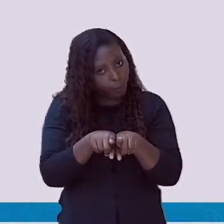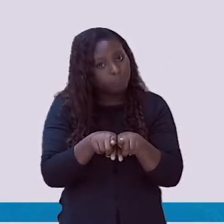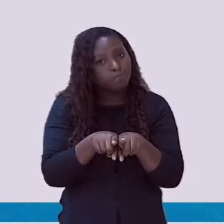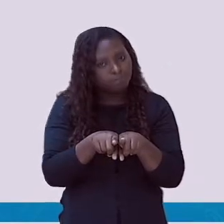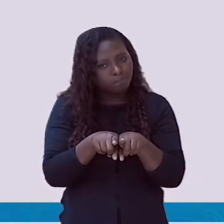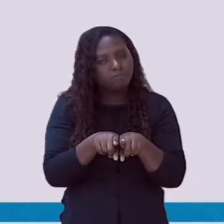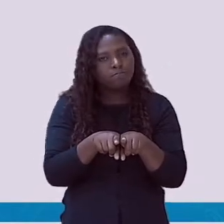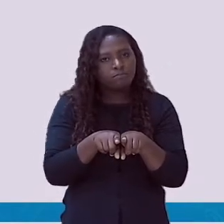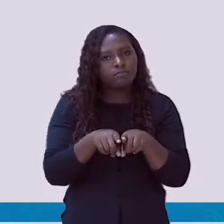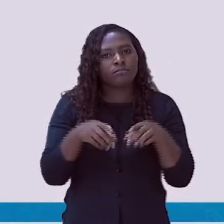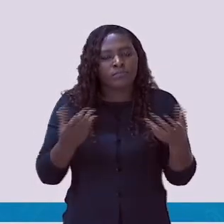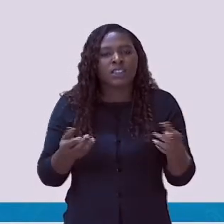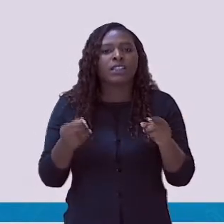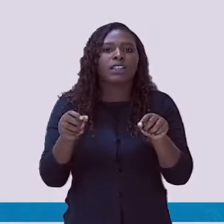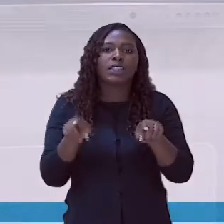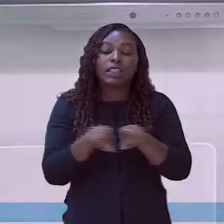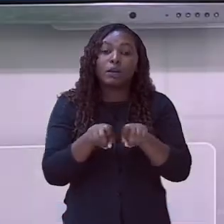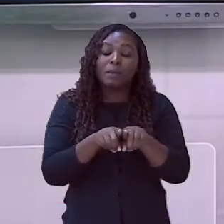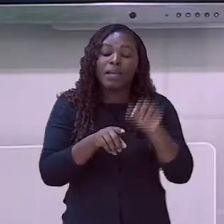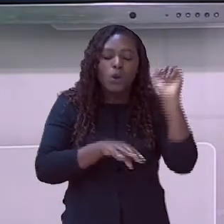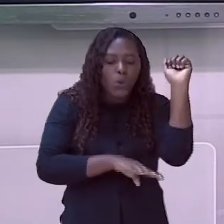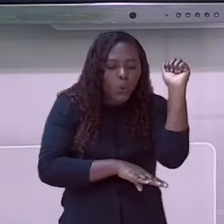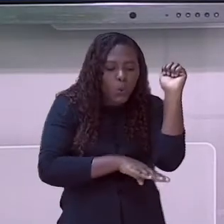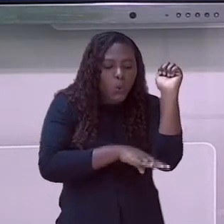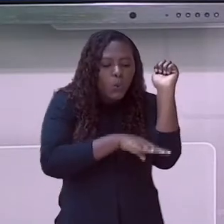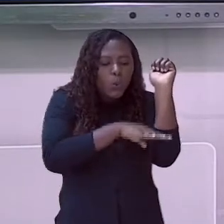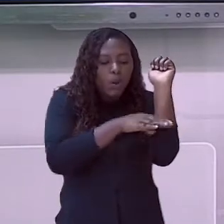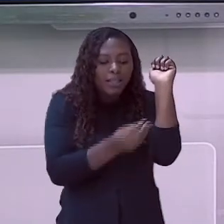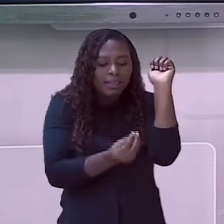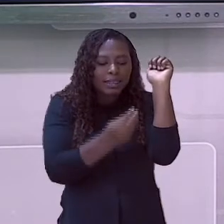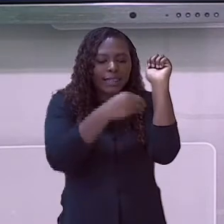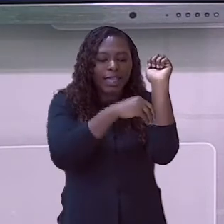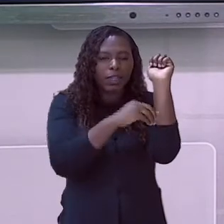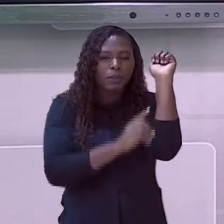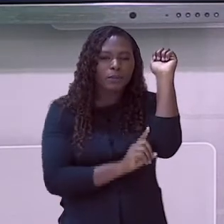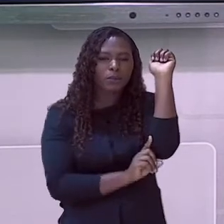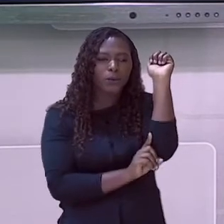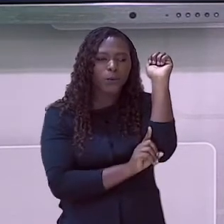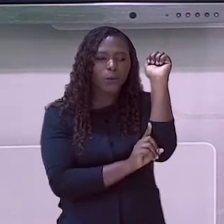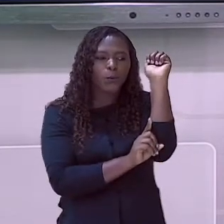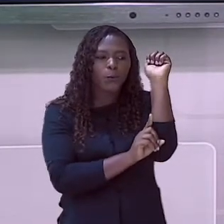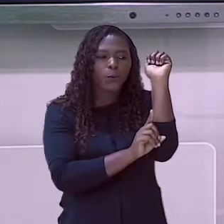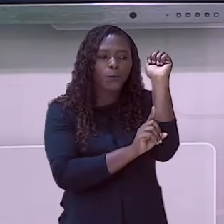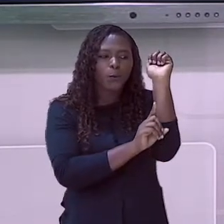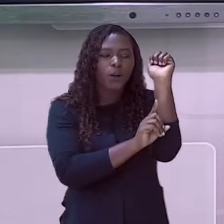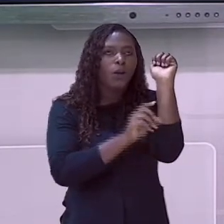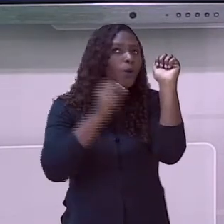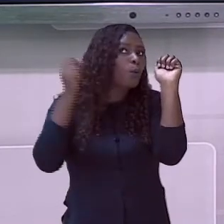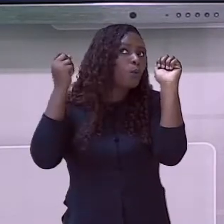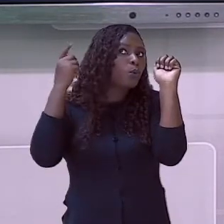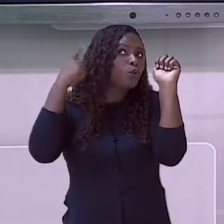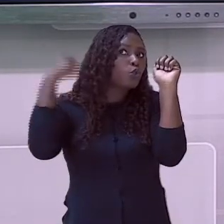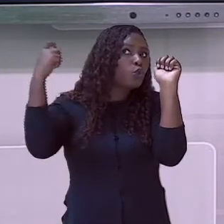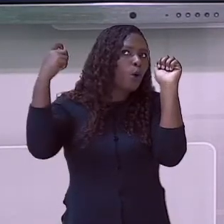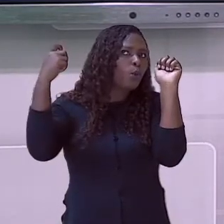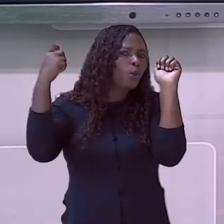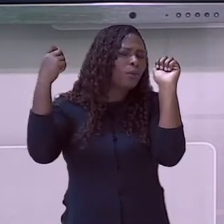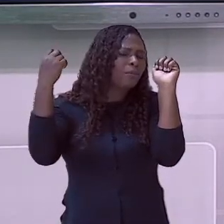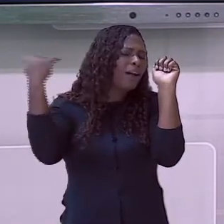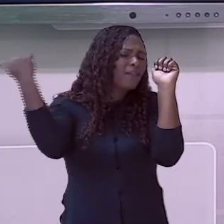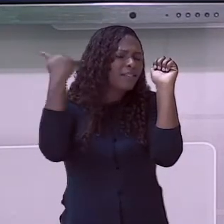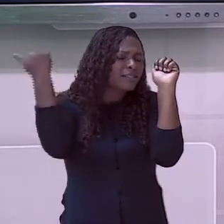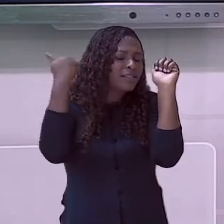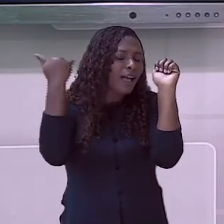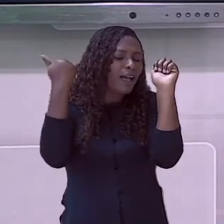Colocar comunicação sonora nos elevadores também não pode faltar. Ah, mas já tem em